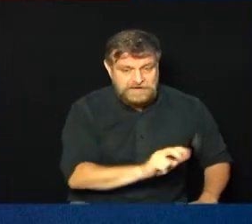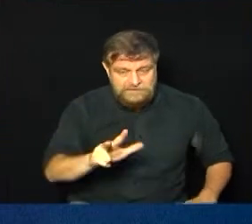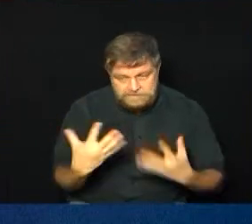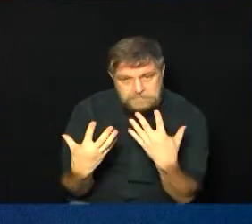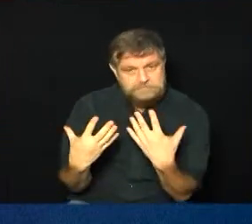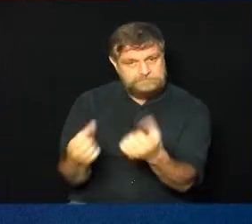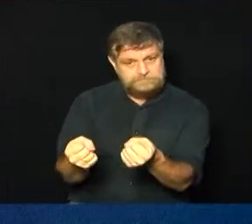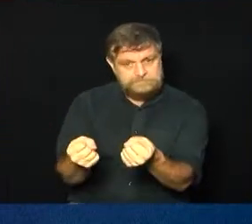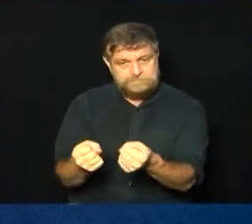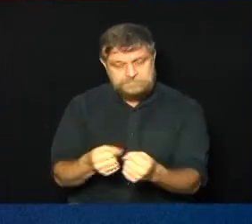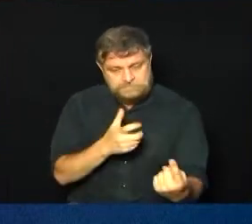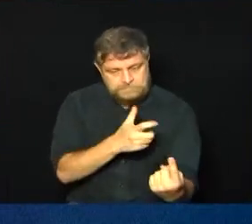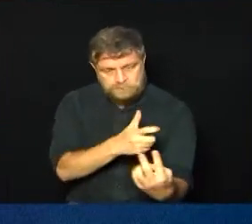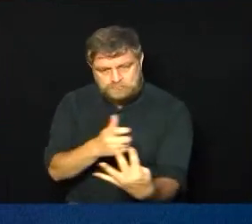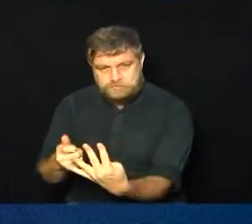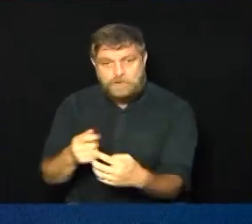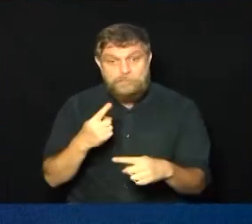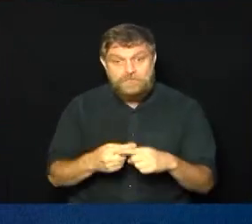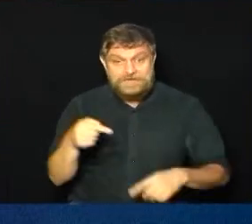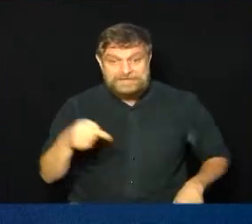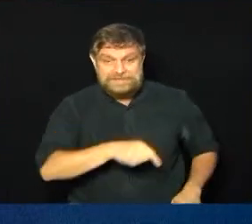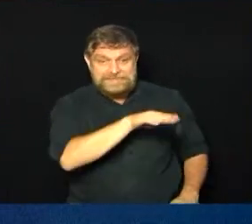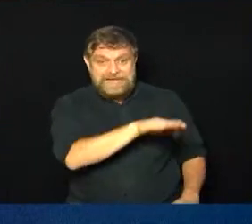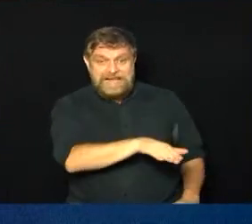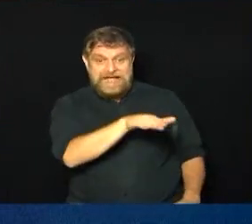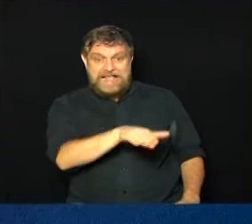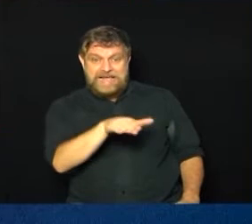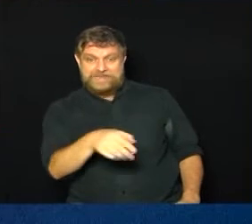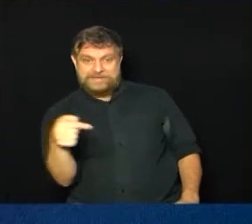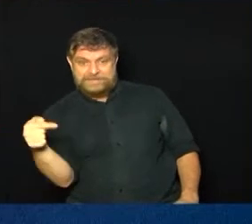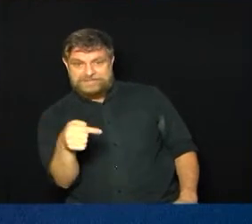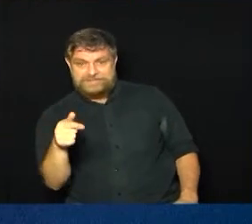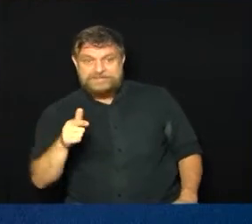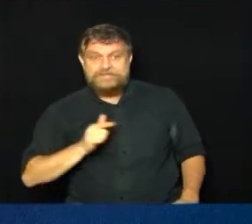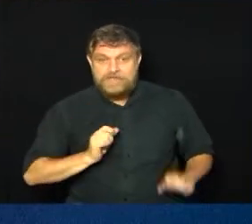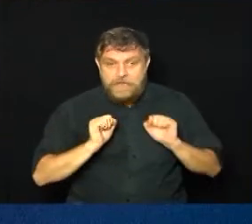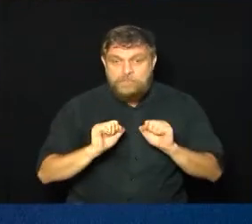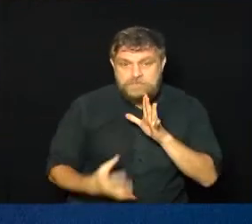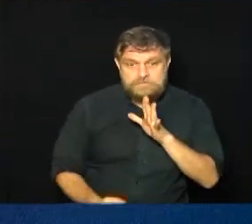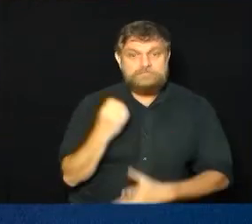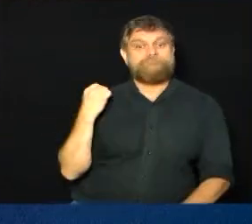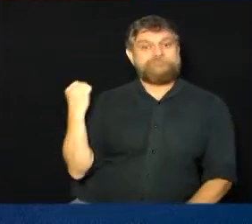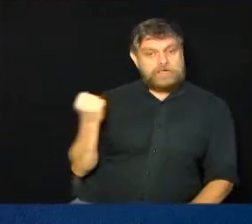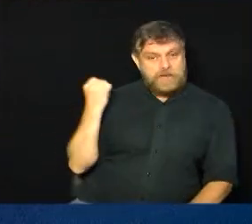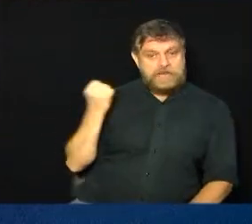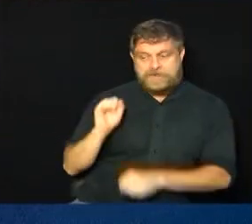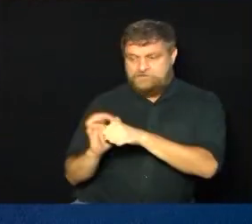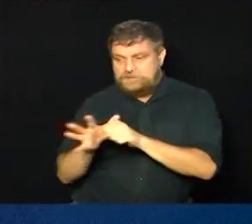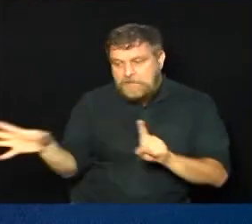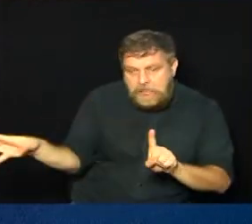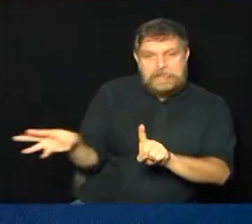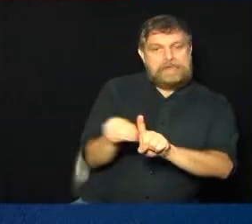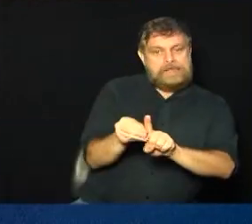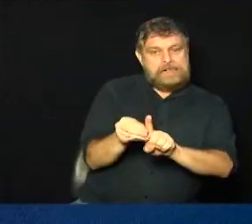vacina para as crianças? Porque as crianças, elas podem ter quadros extremamente graves pela Covid-19.